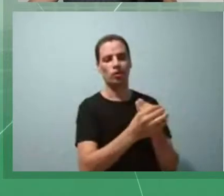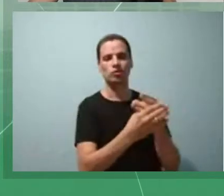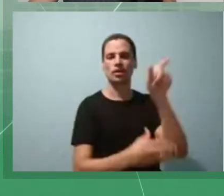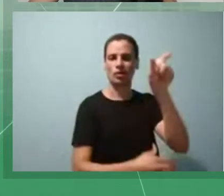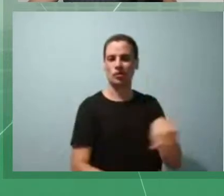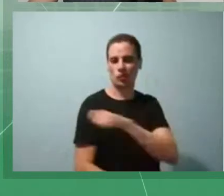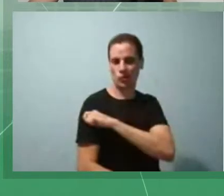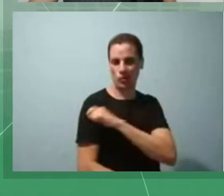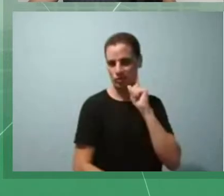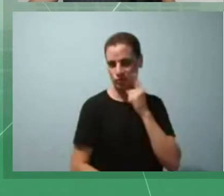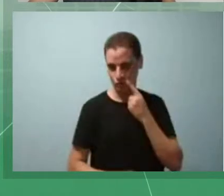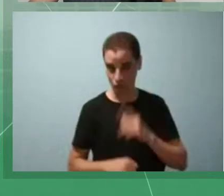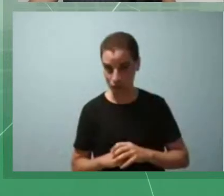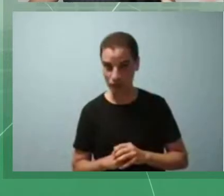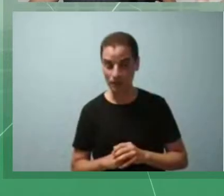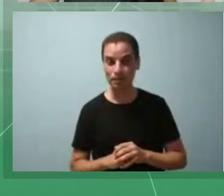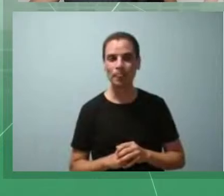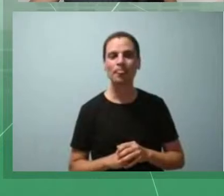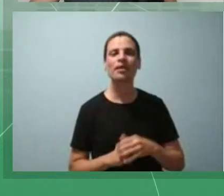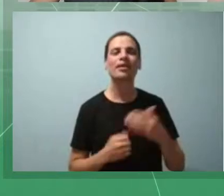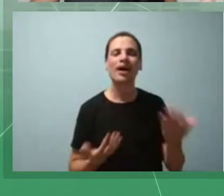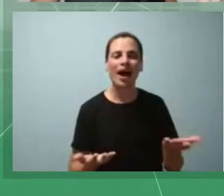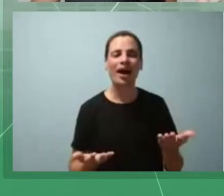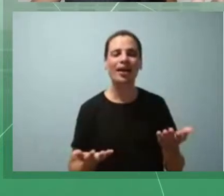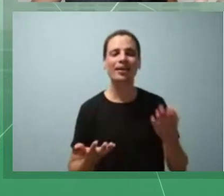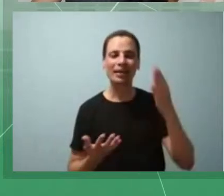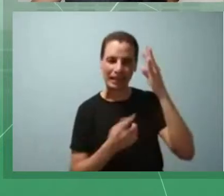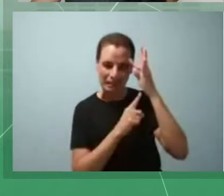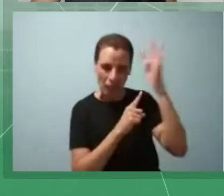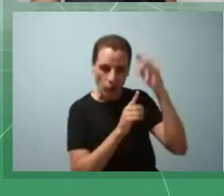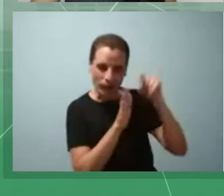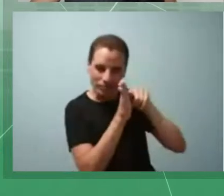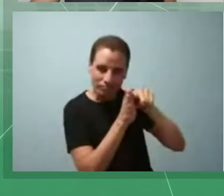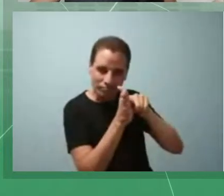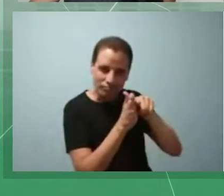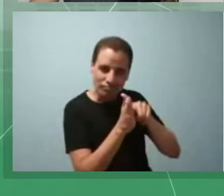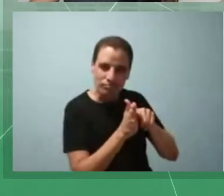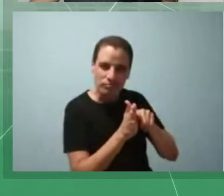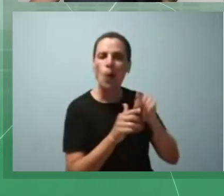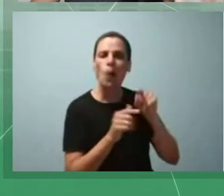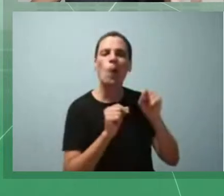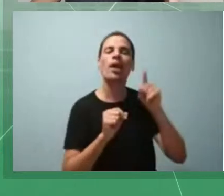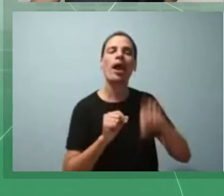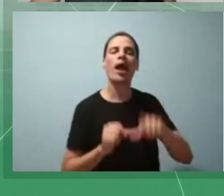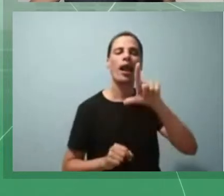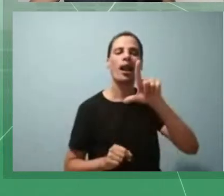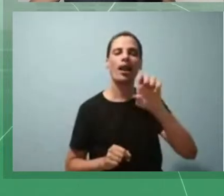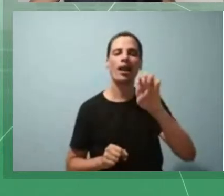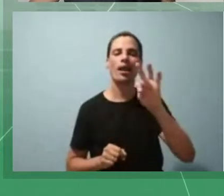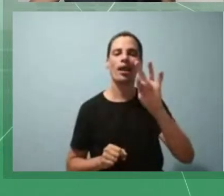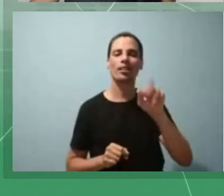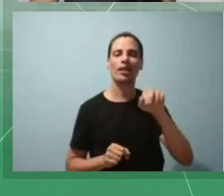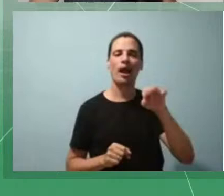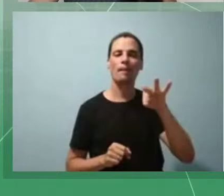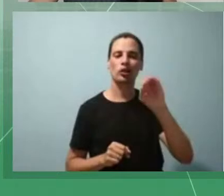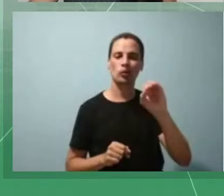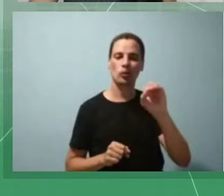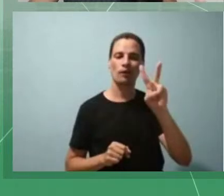Como fundamentação teórica, a gente vai trazer um pouquinho do letramento visual, que também é conhecido como pedagogia visual.